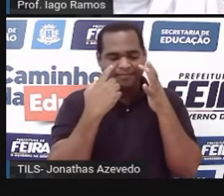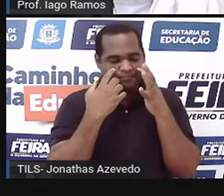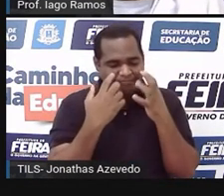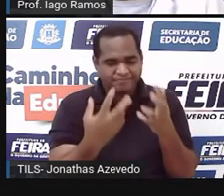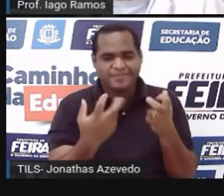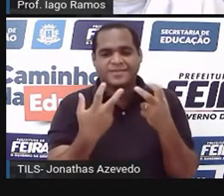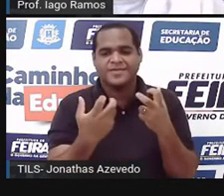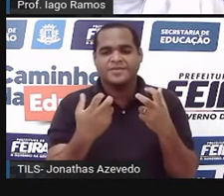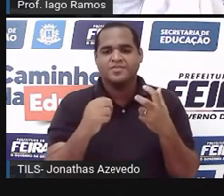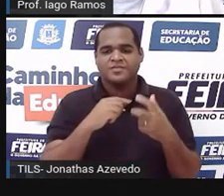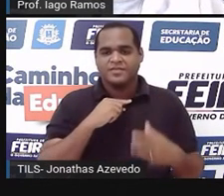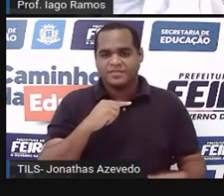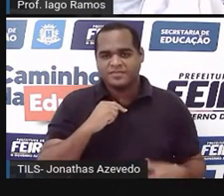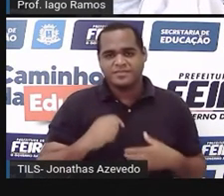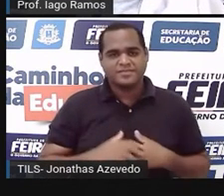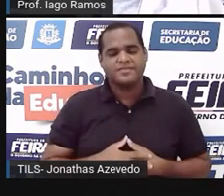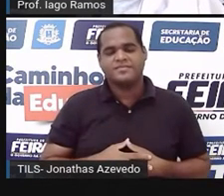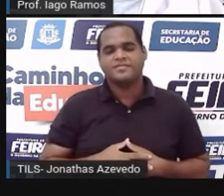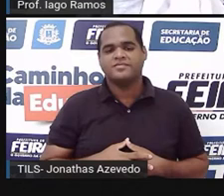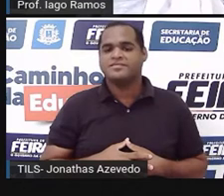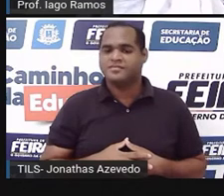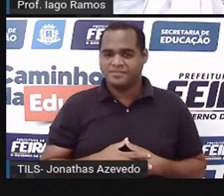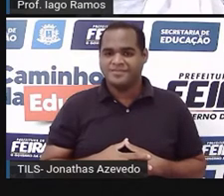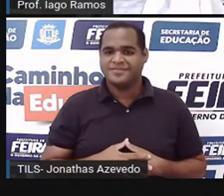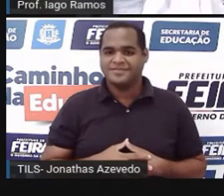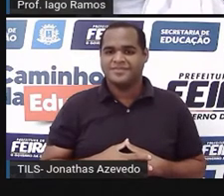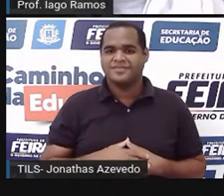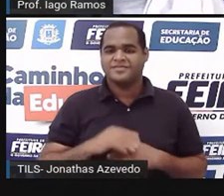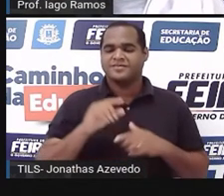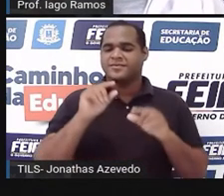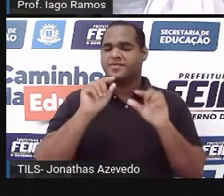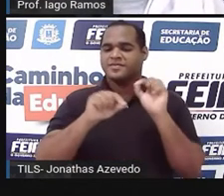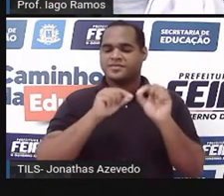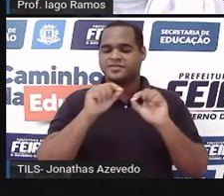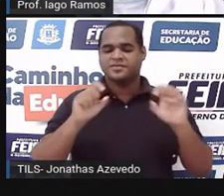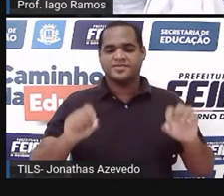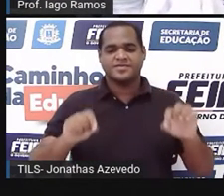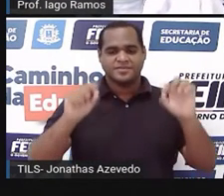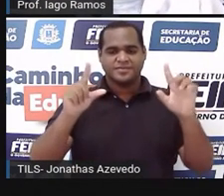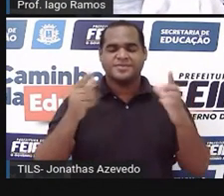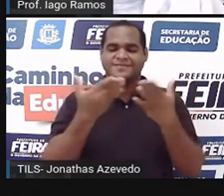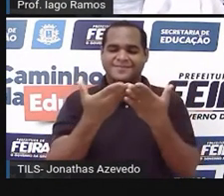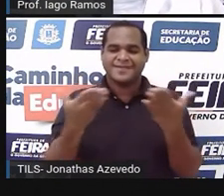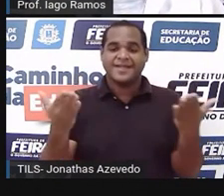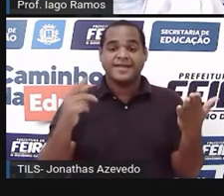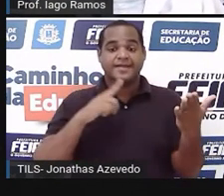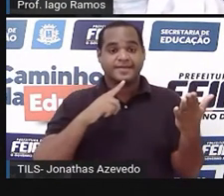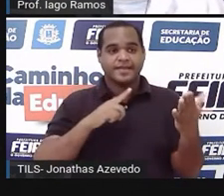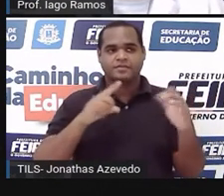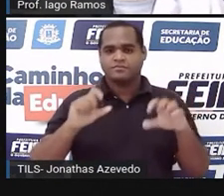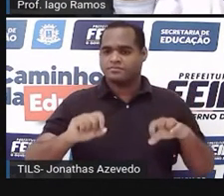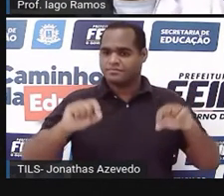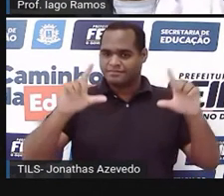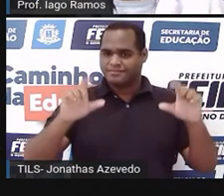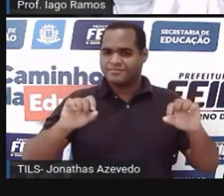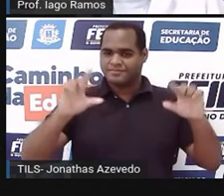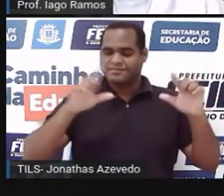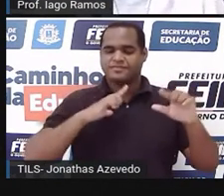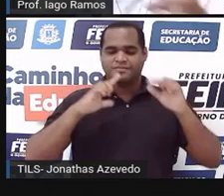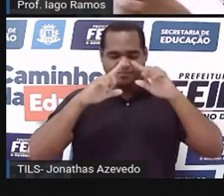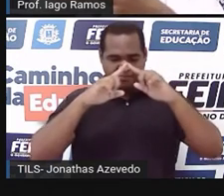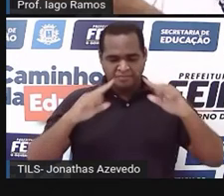Certo? Bom, então o que é vai aparecer aqui nas próximas telas? nas próximas telas vão aparecer triângulos,